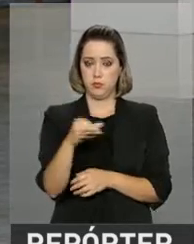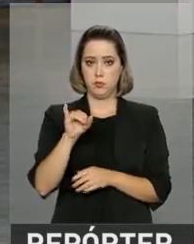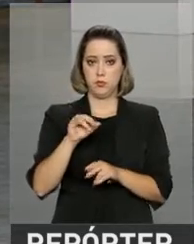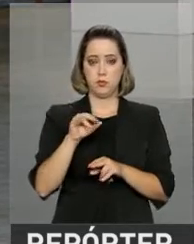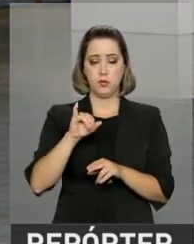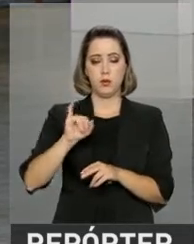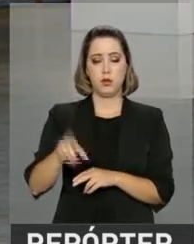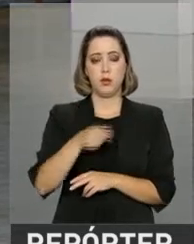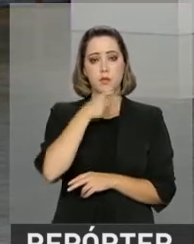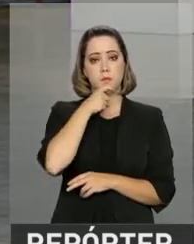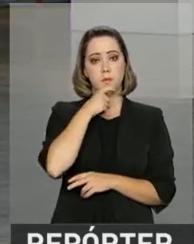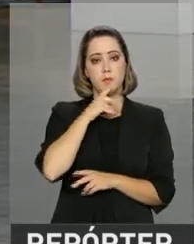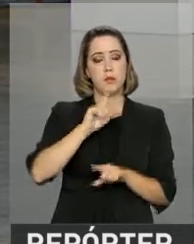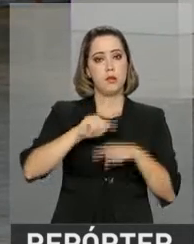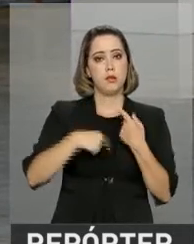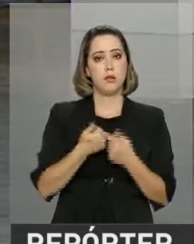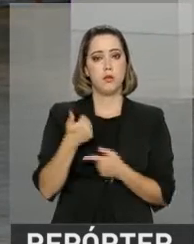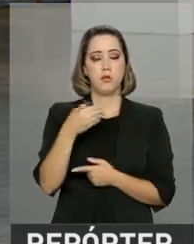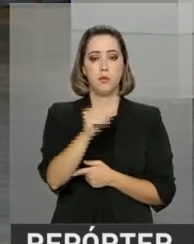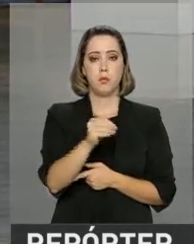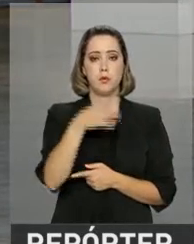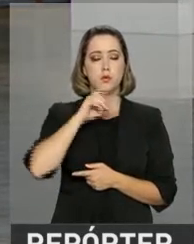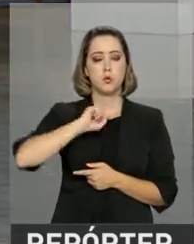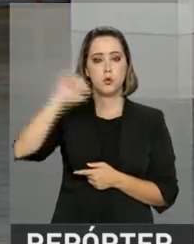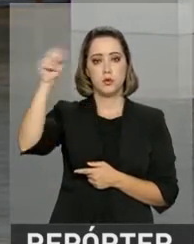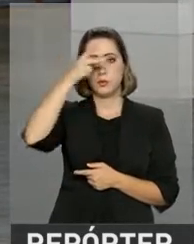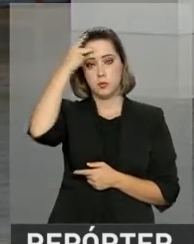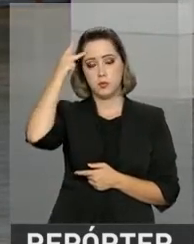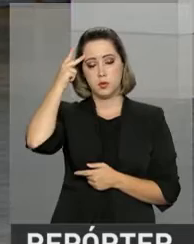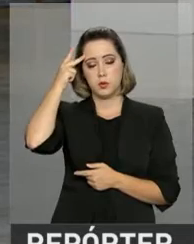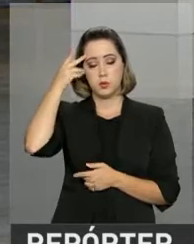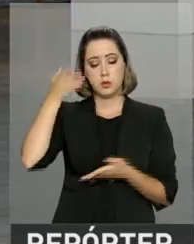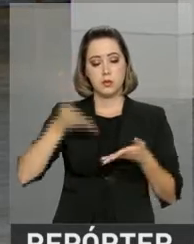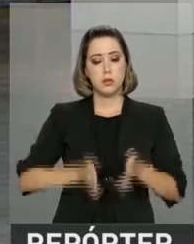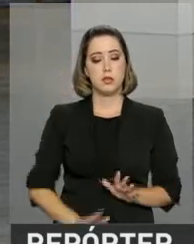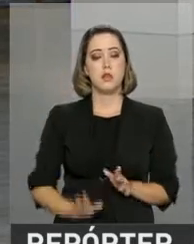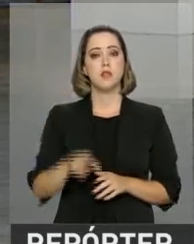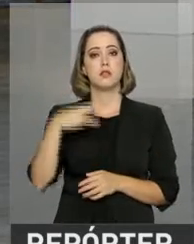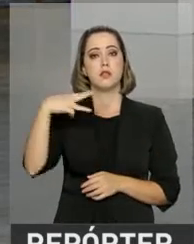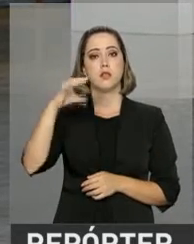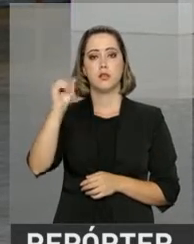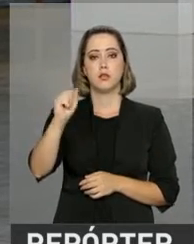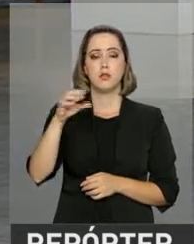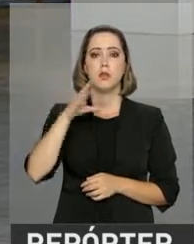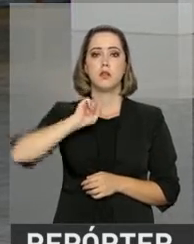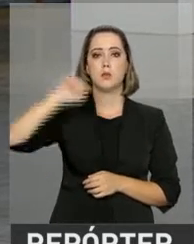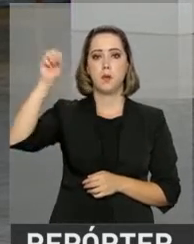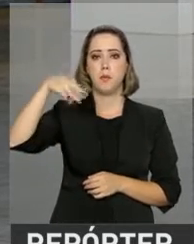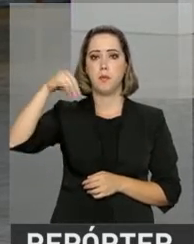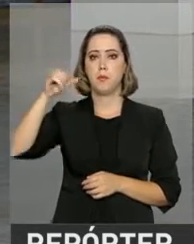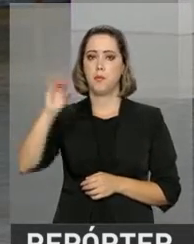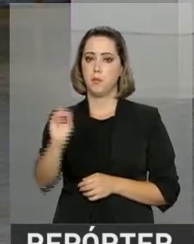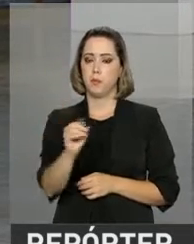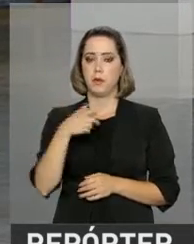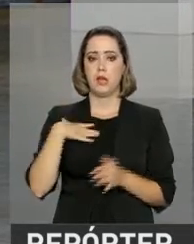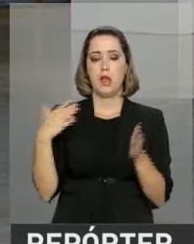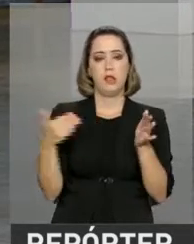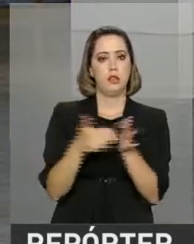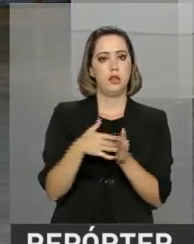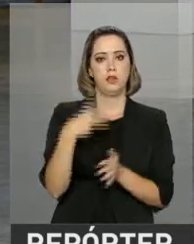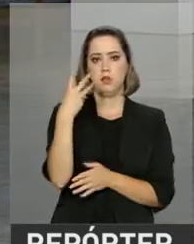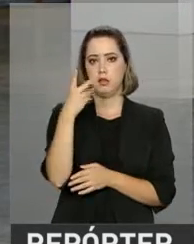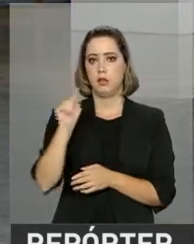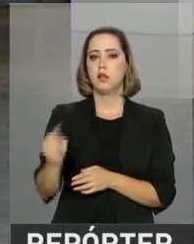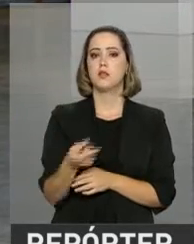A partir do dia 10 de abril, será a vez dos que nasceram em março, abril e maio. Saldos de até R$ mil podem